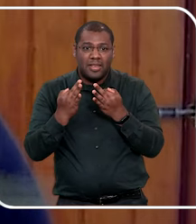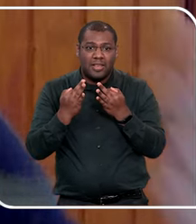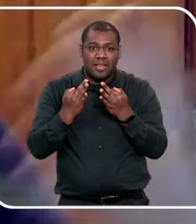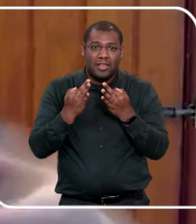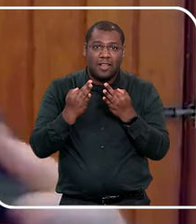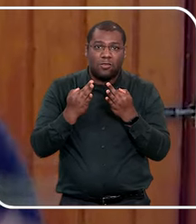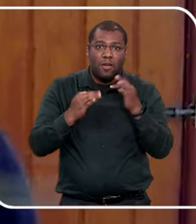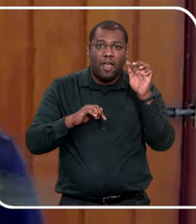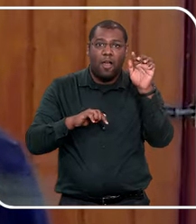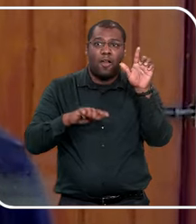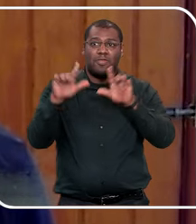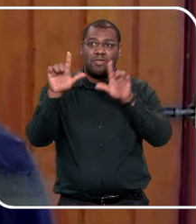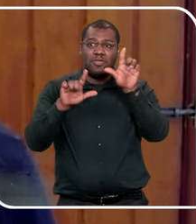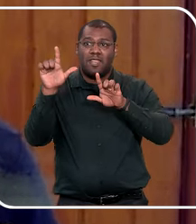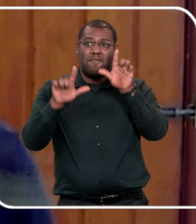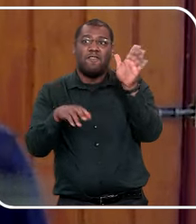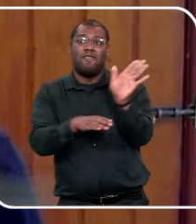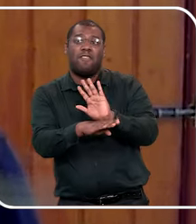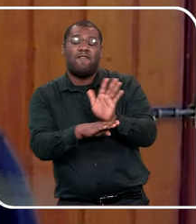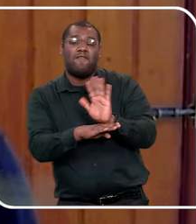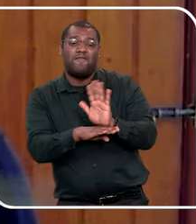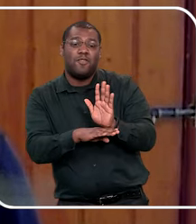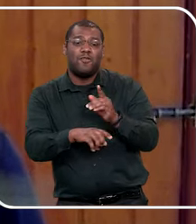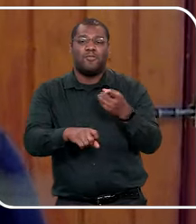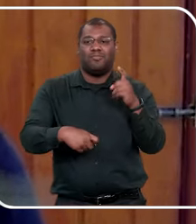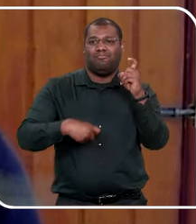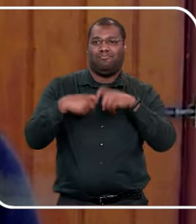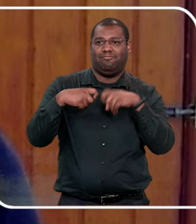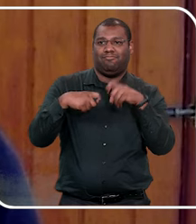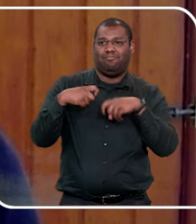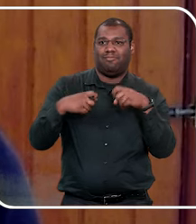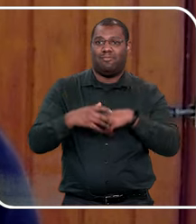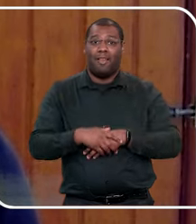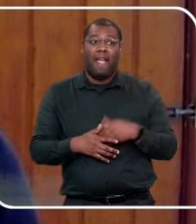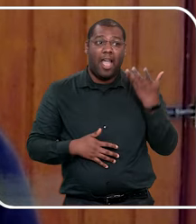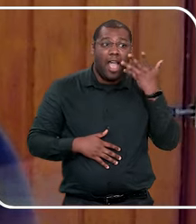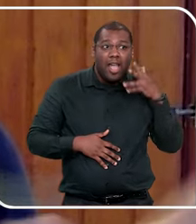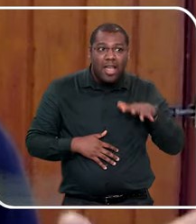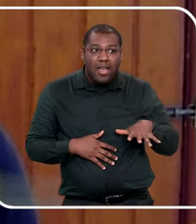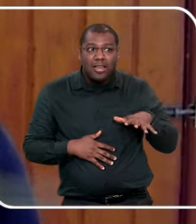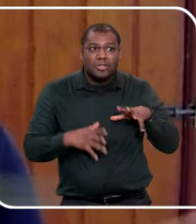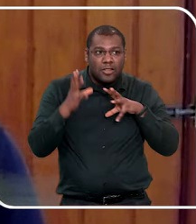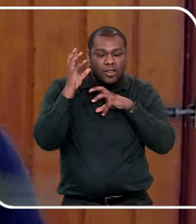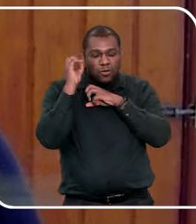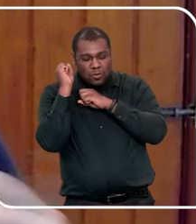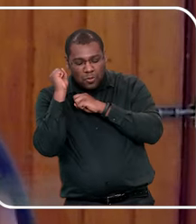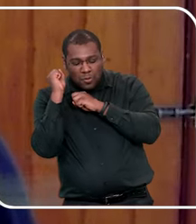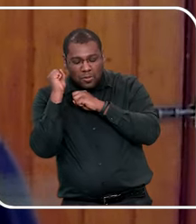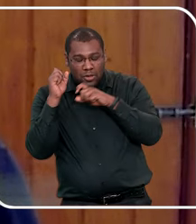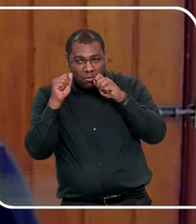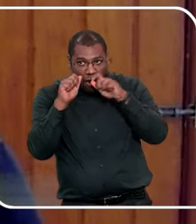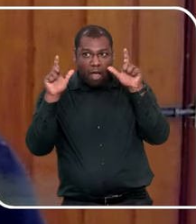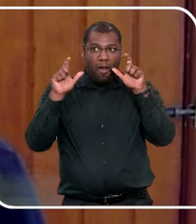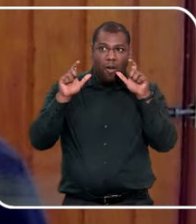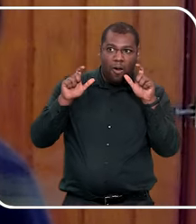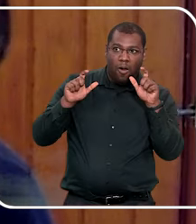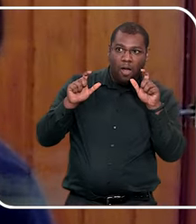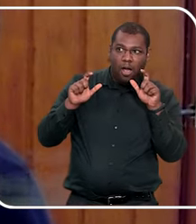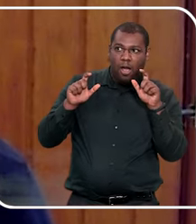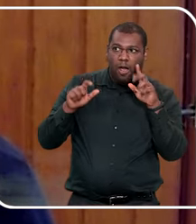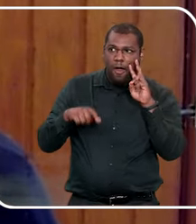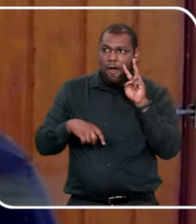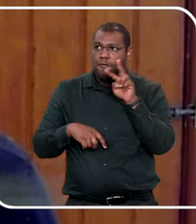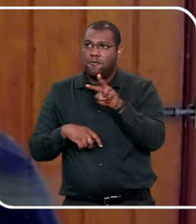sexo é esse gesto, não faz parte do repertório, então, eu sou prolíquia, mas respondendo a pergunta, é